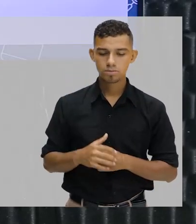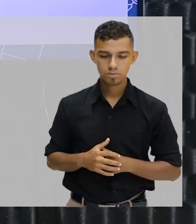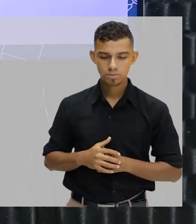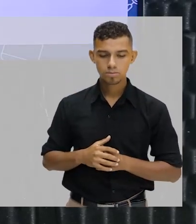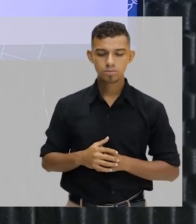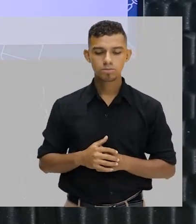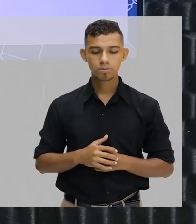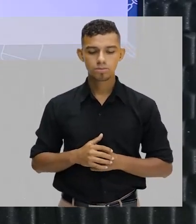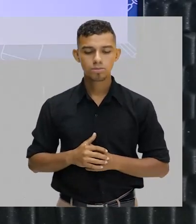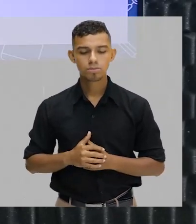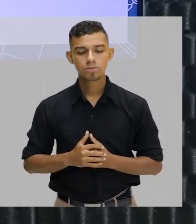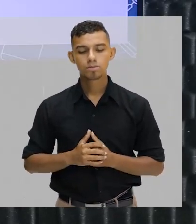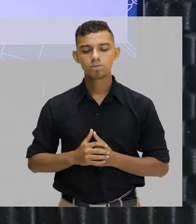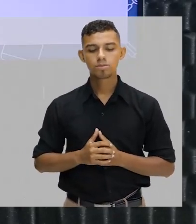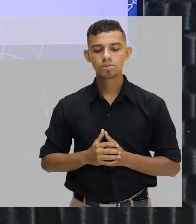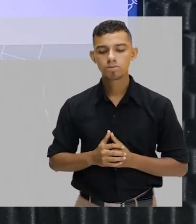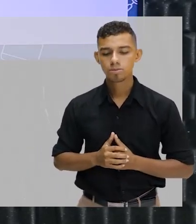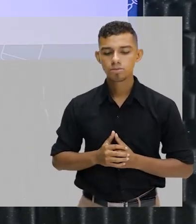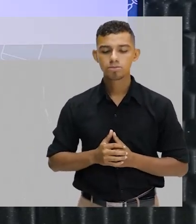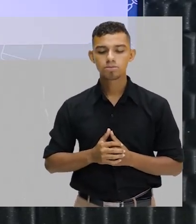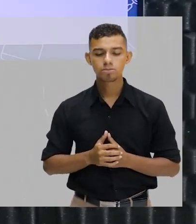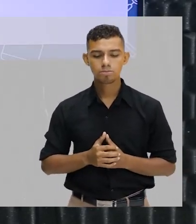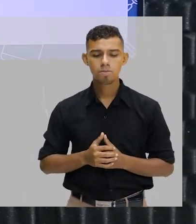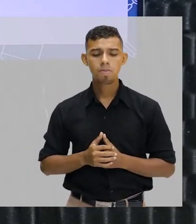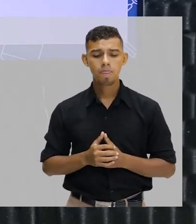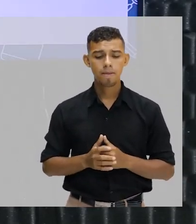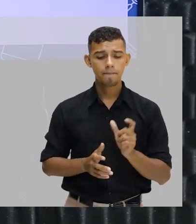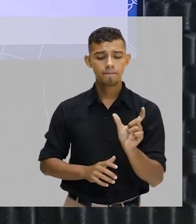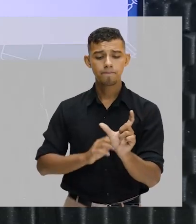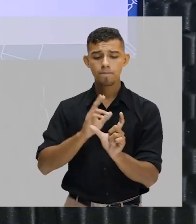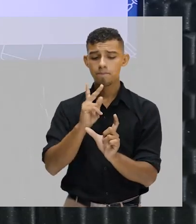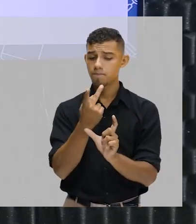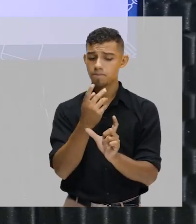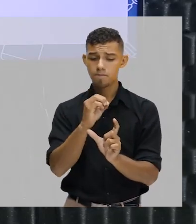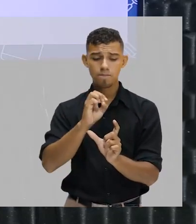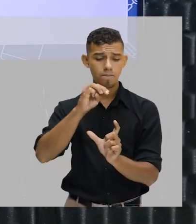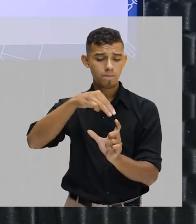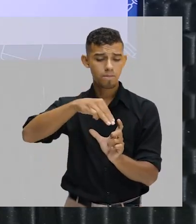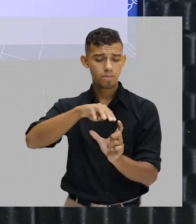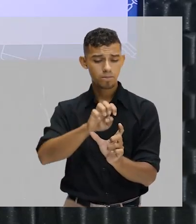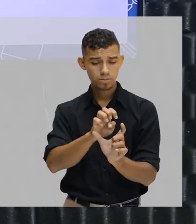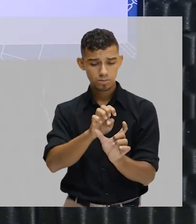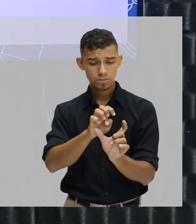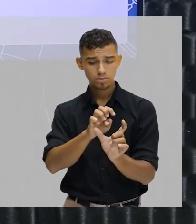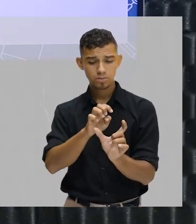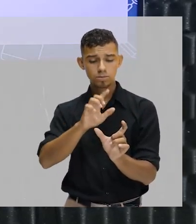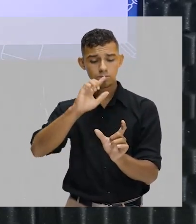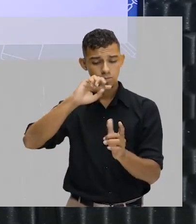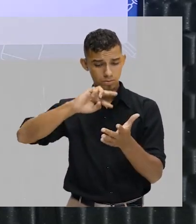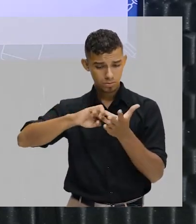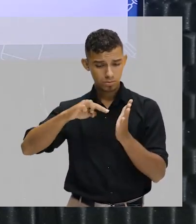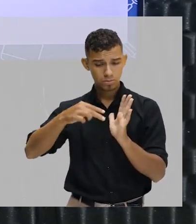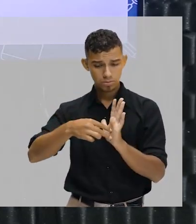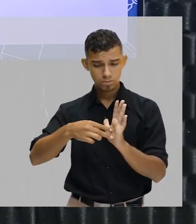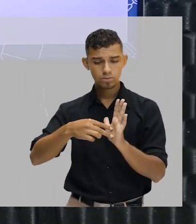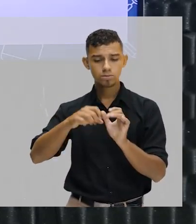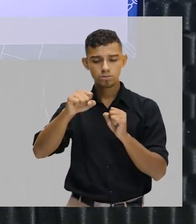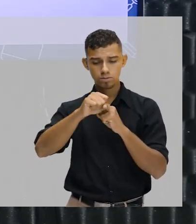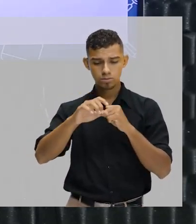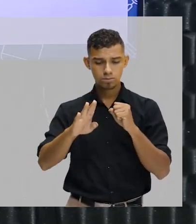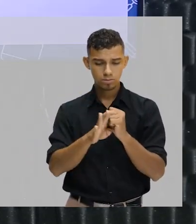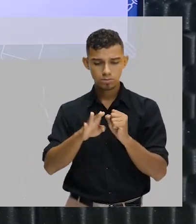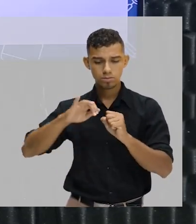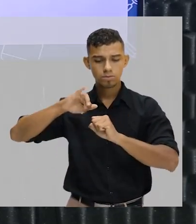Home é lá. Quando eu acrescento o sufixo, eu mudo o sentido. Substantivo vai virar